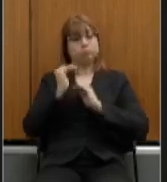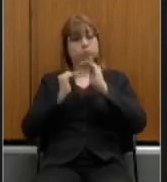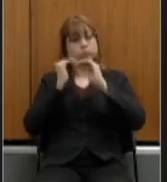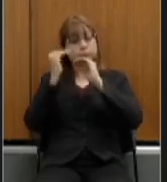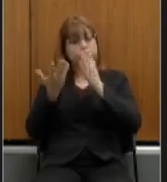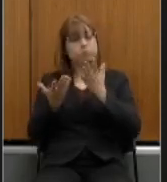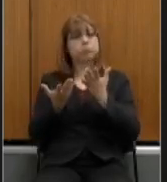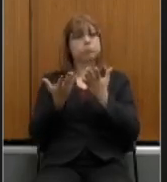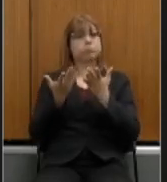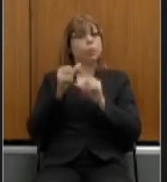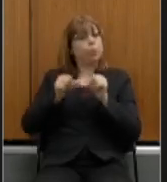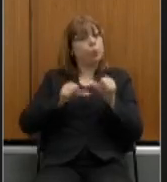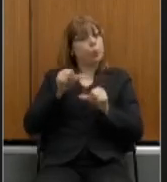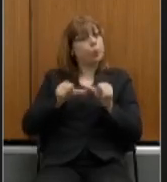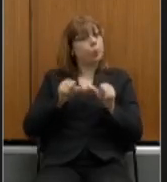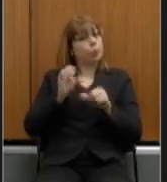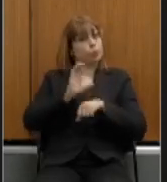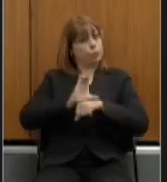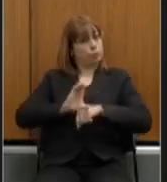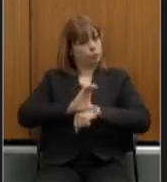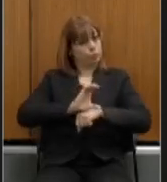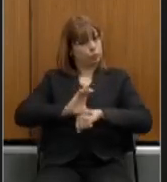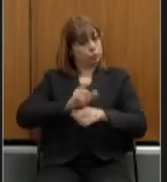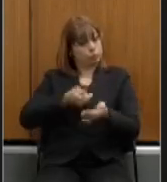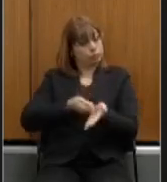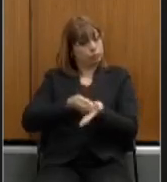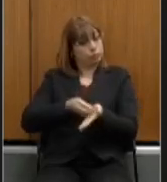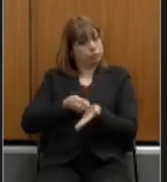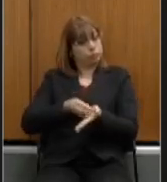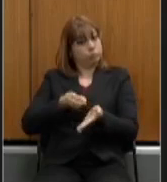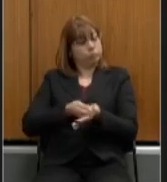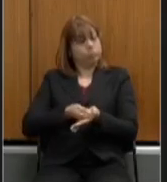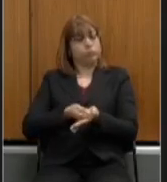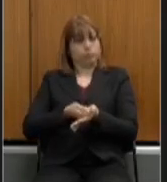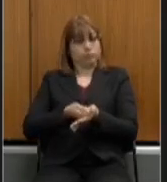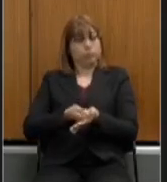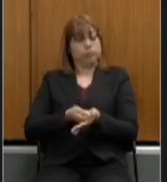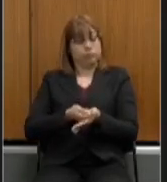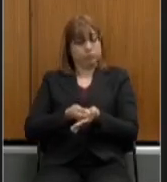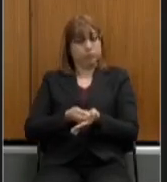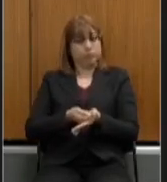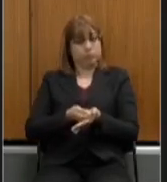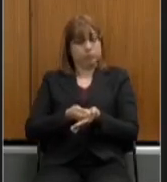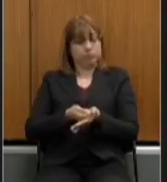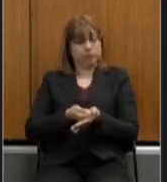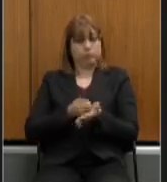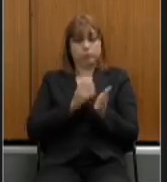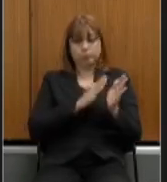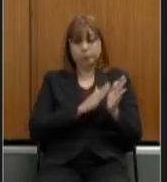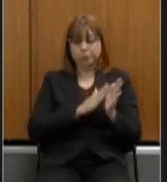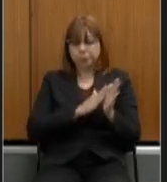mudarmos a constituição que exigia um processo plebiscitário para